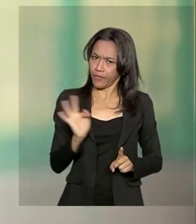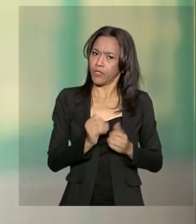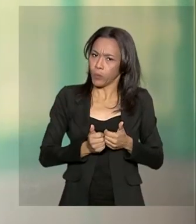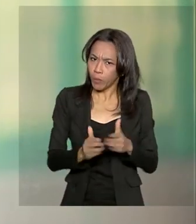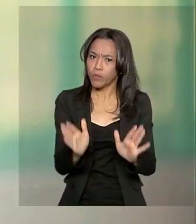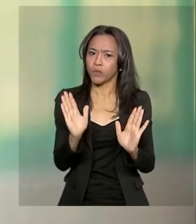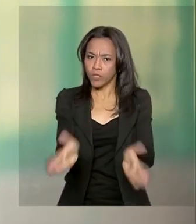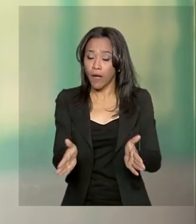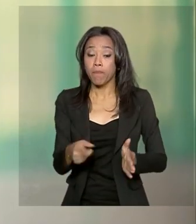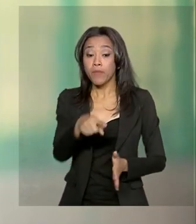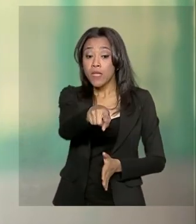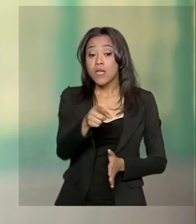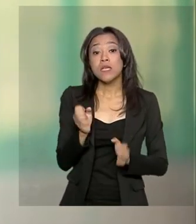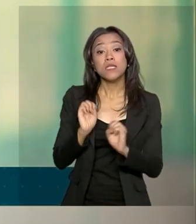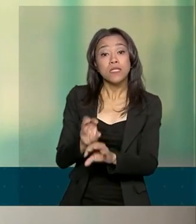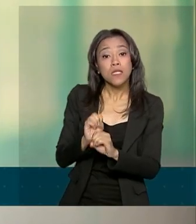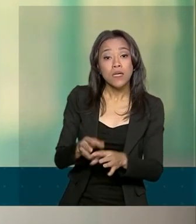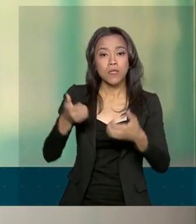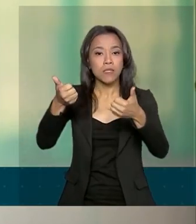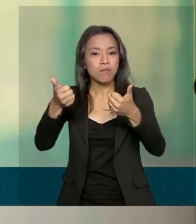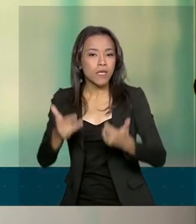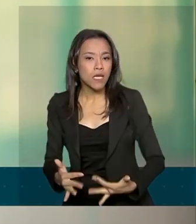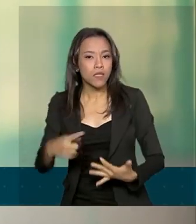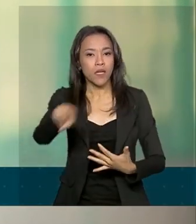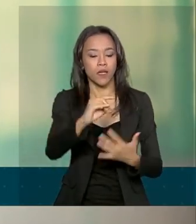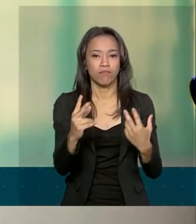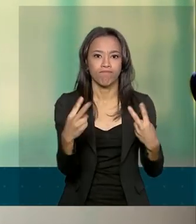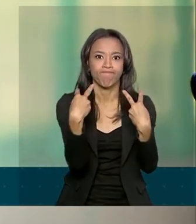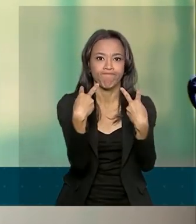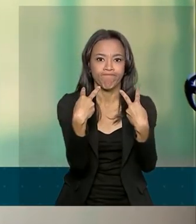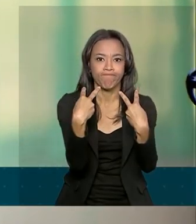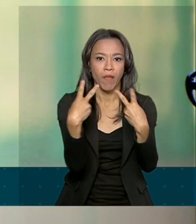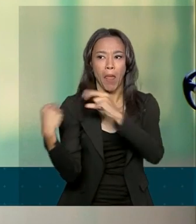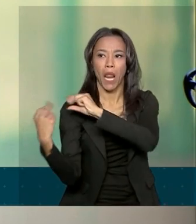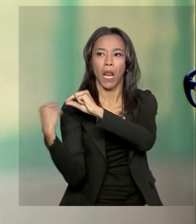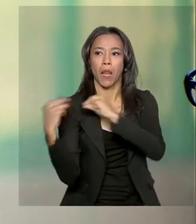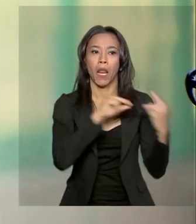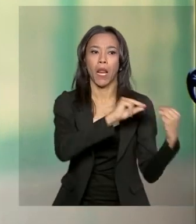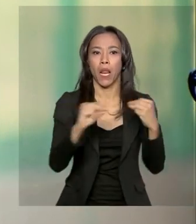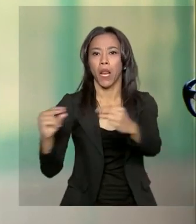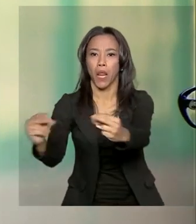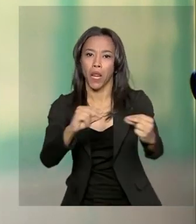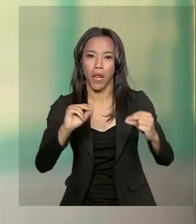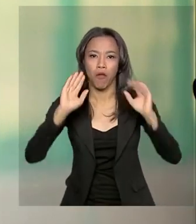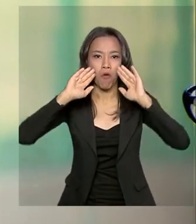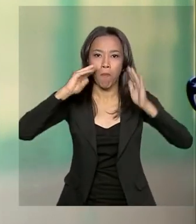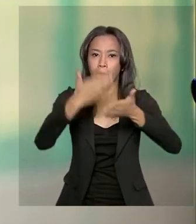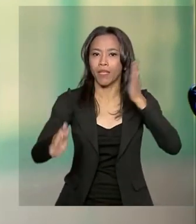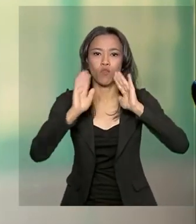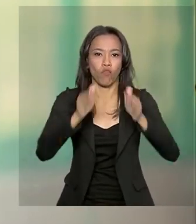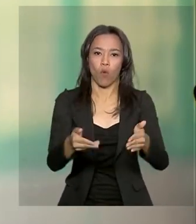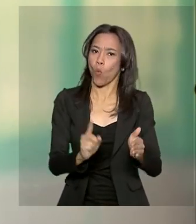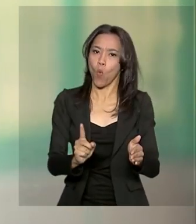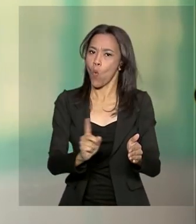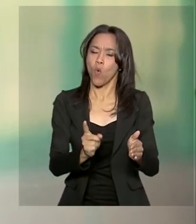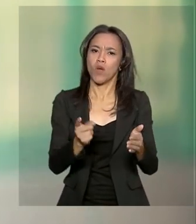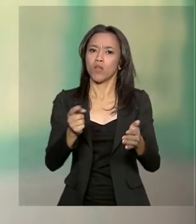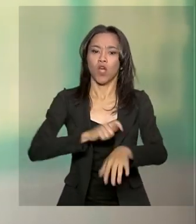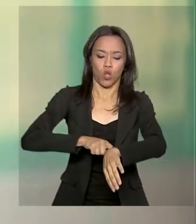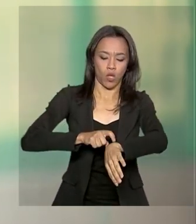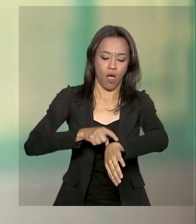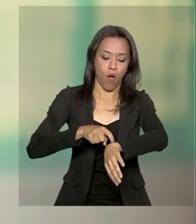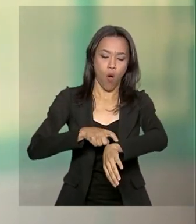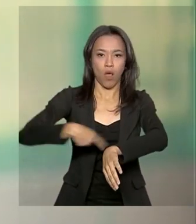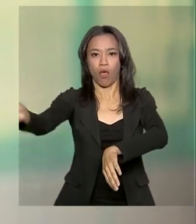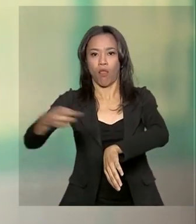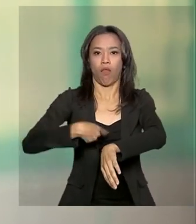Enquanto você está ensinando, está explicando, o aluno está prestando atenção, ele não está conversando, ele não está tirando foco. Ele não fica mais querendo sair toda hora,